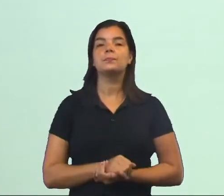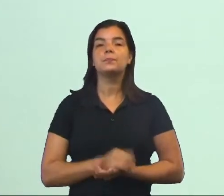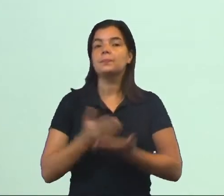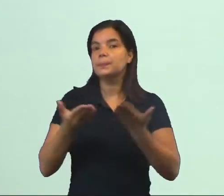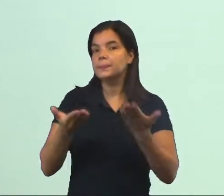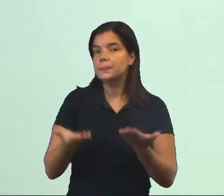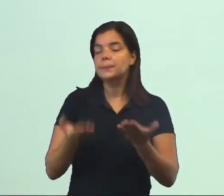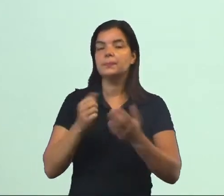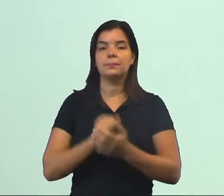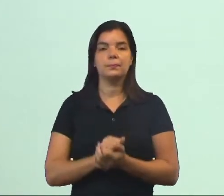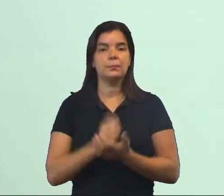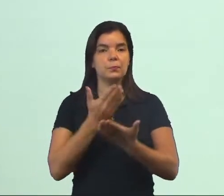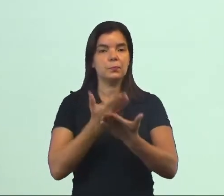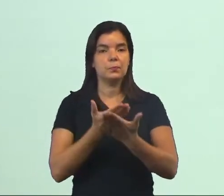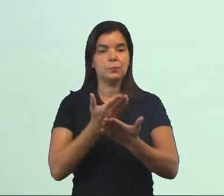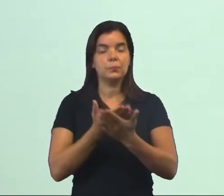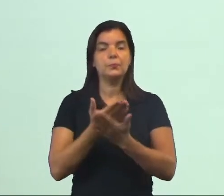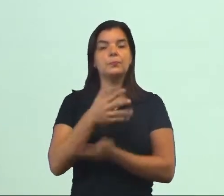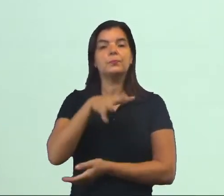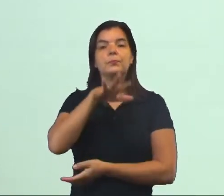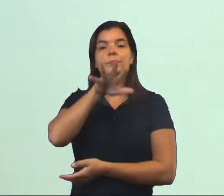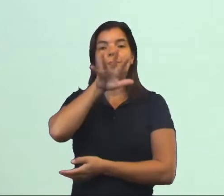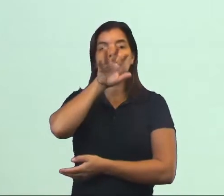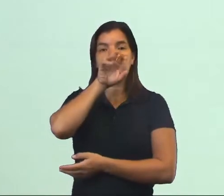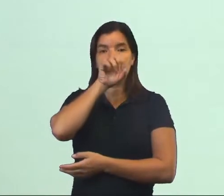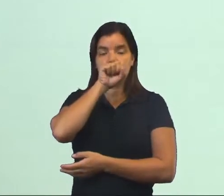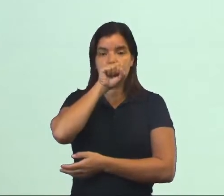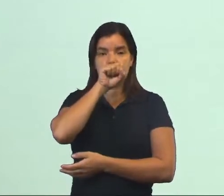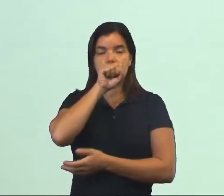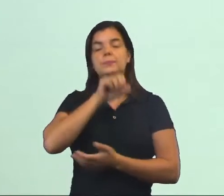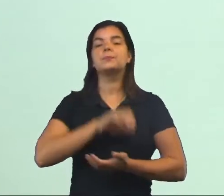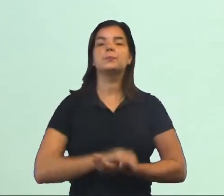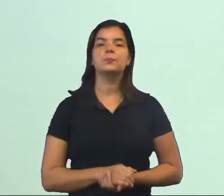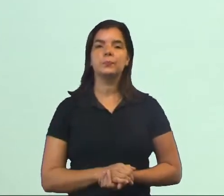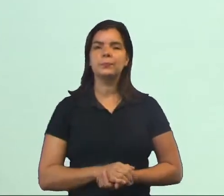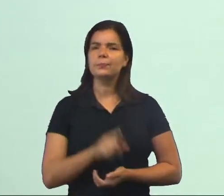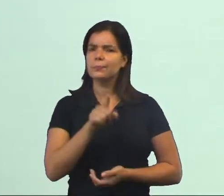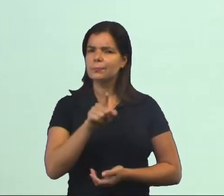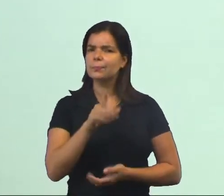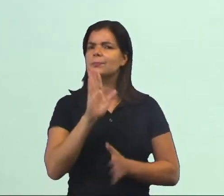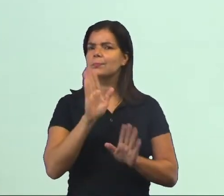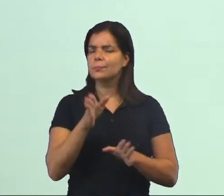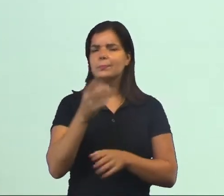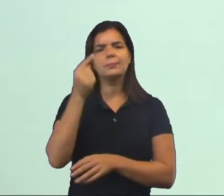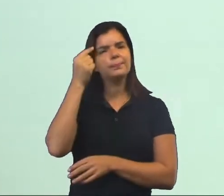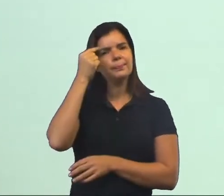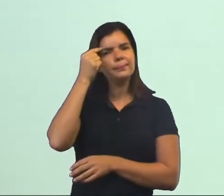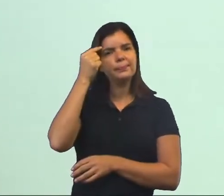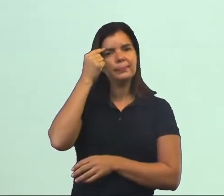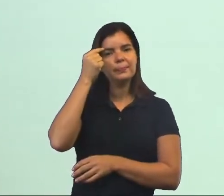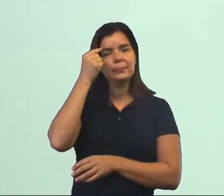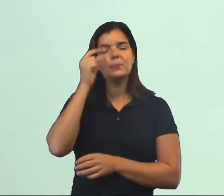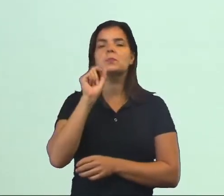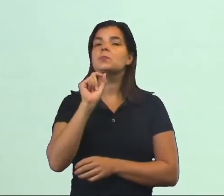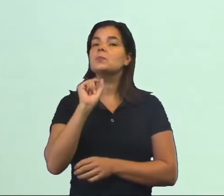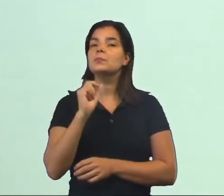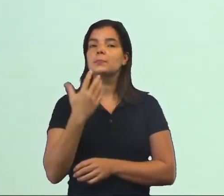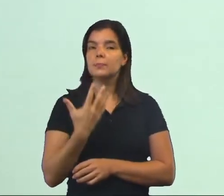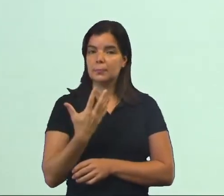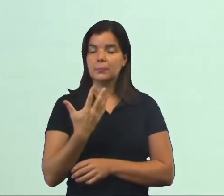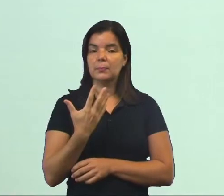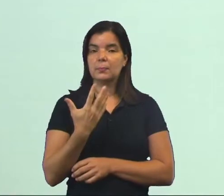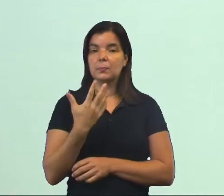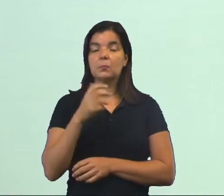E agora nós vamos falar sobre o sistema respiratório. Você já parou para pensar o que acontece